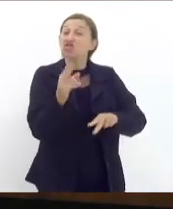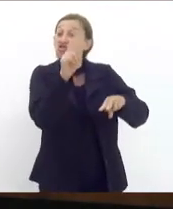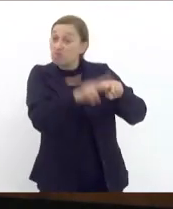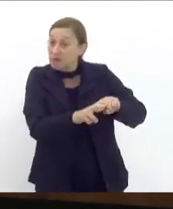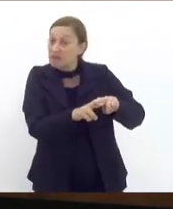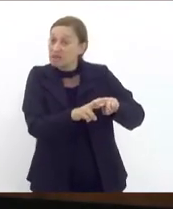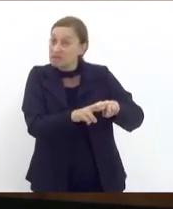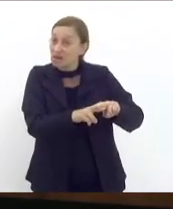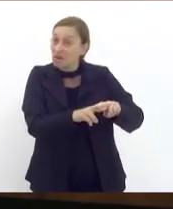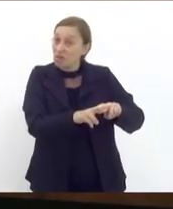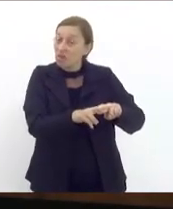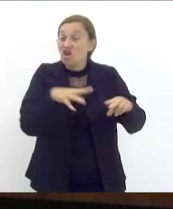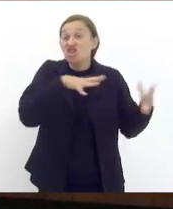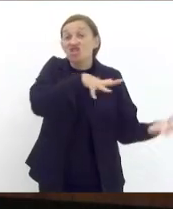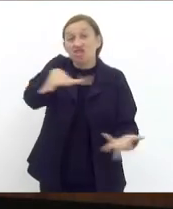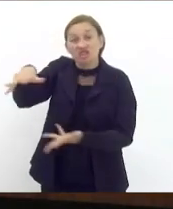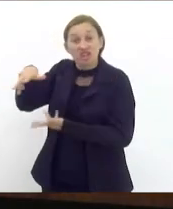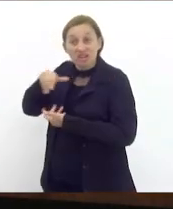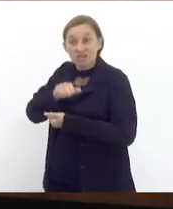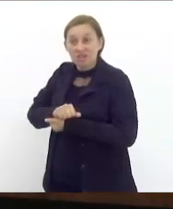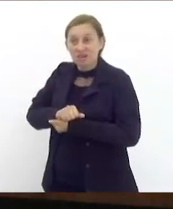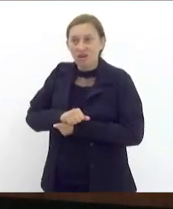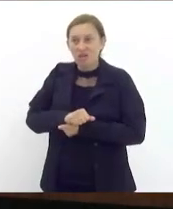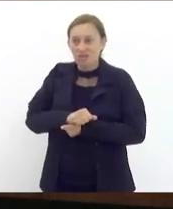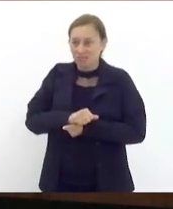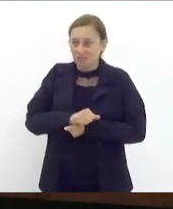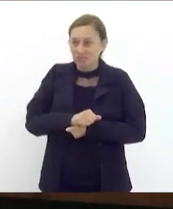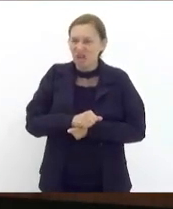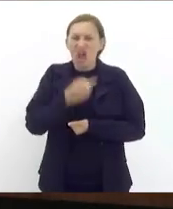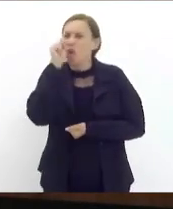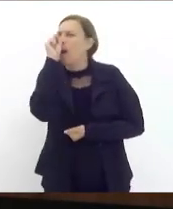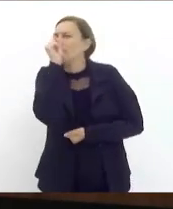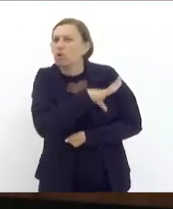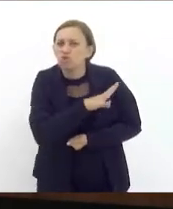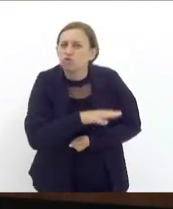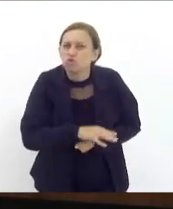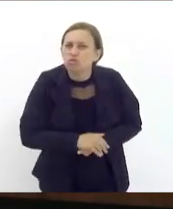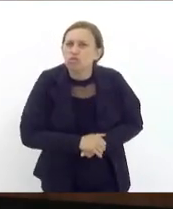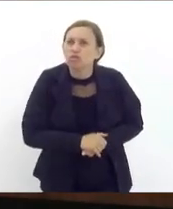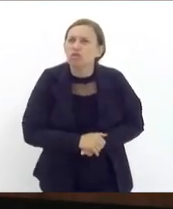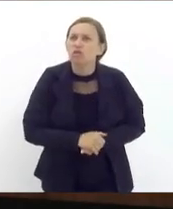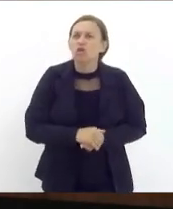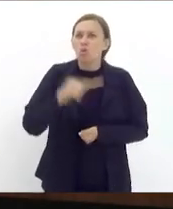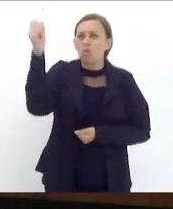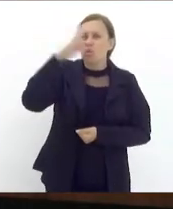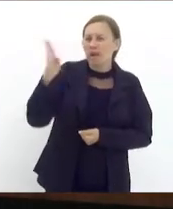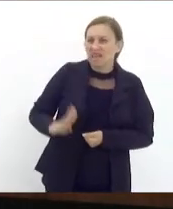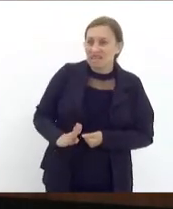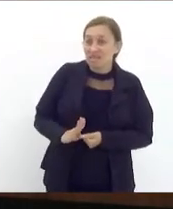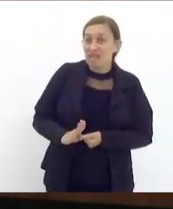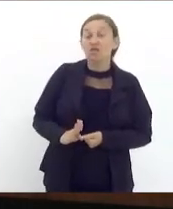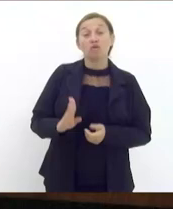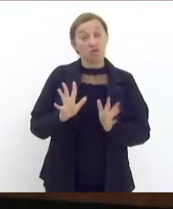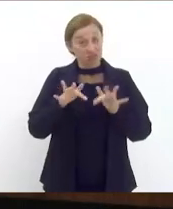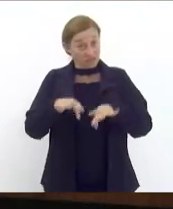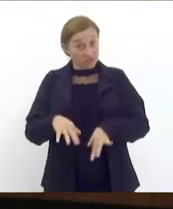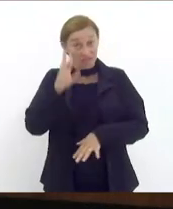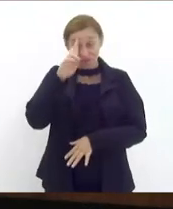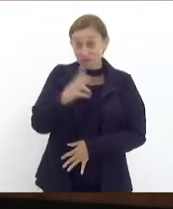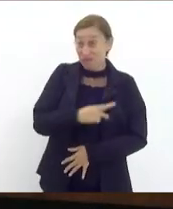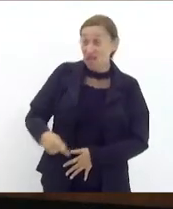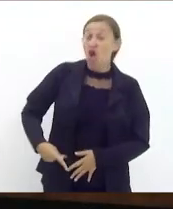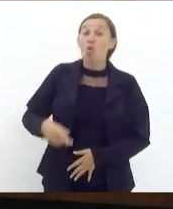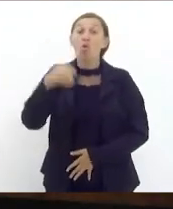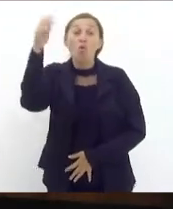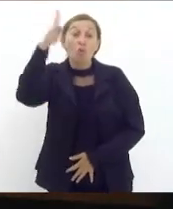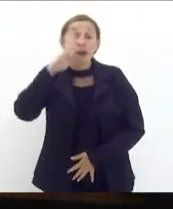internacional é um absurdo o Brasil vou concluir o Brasil